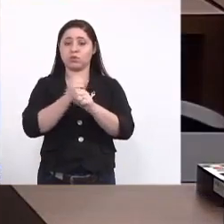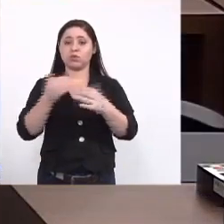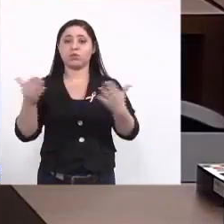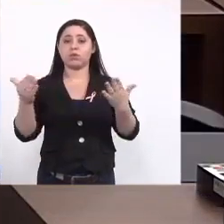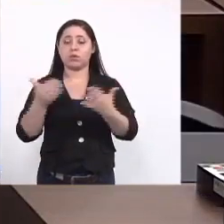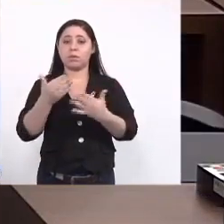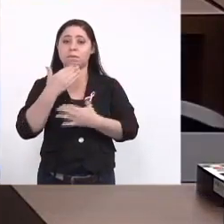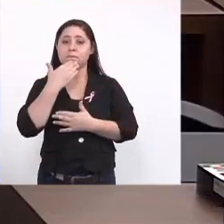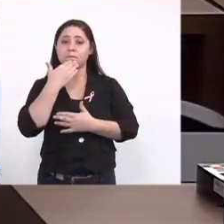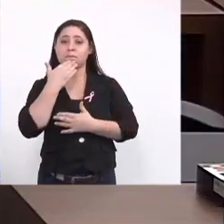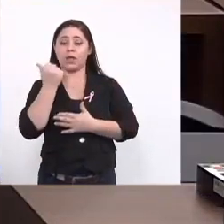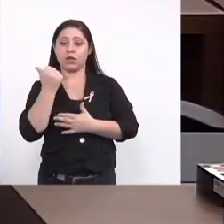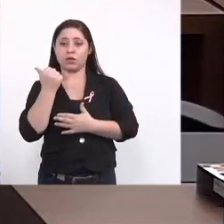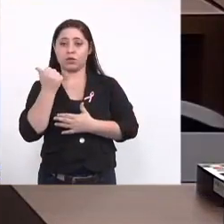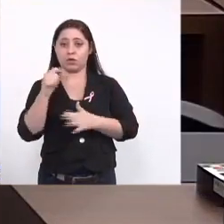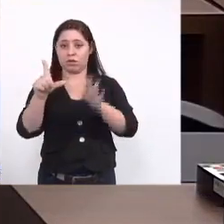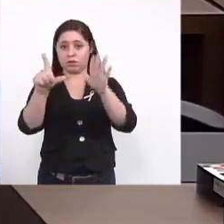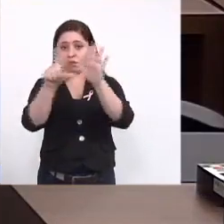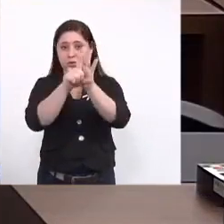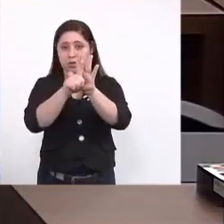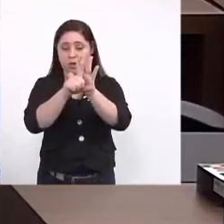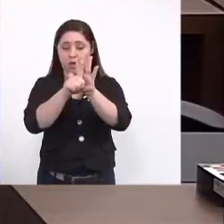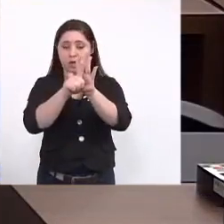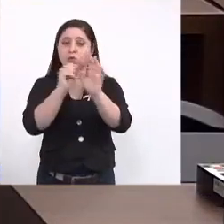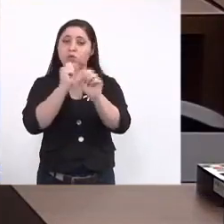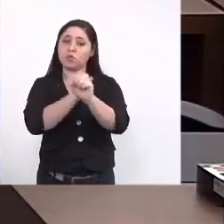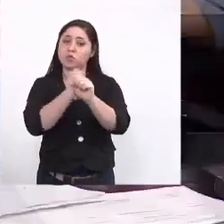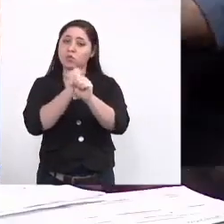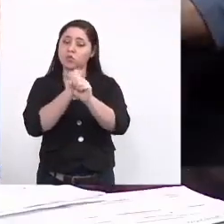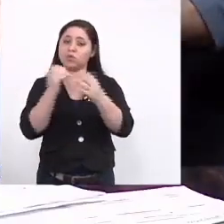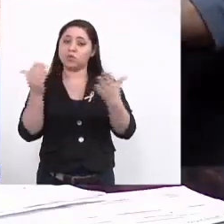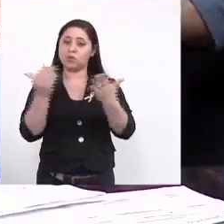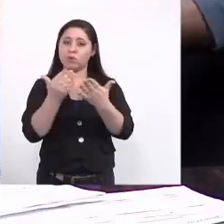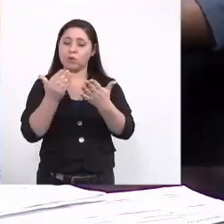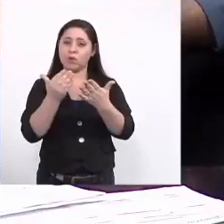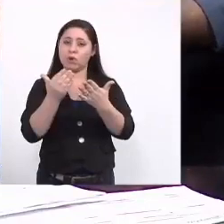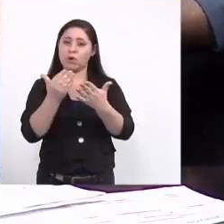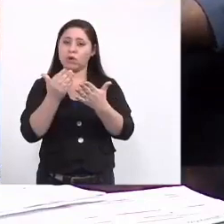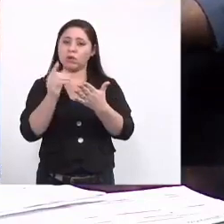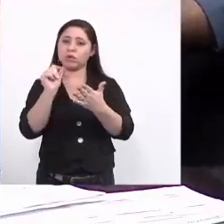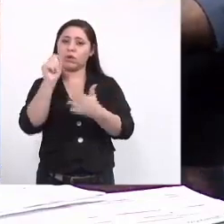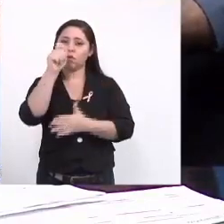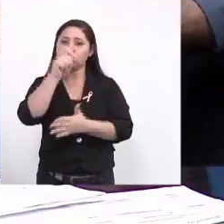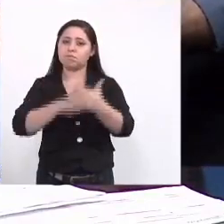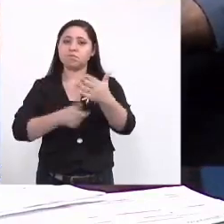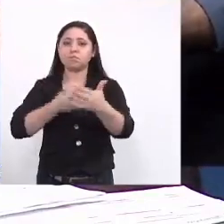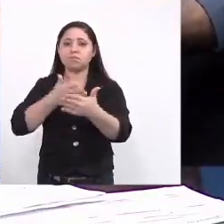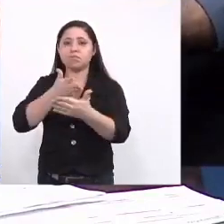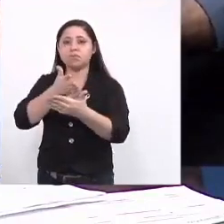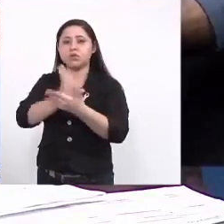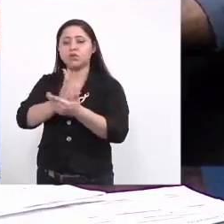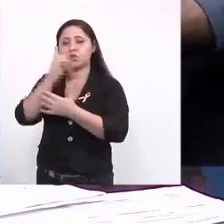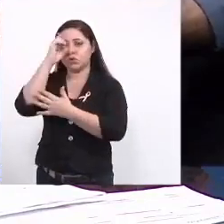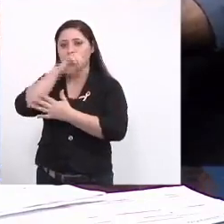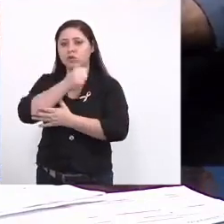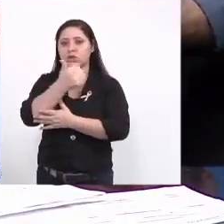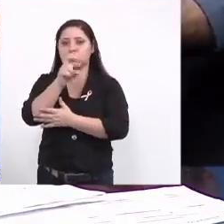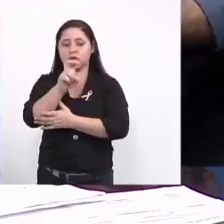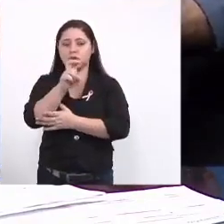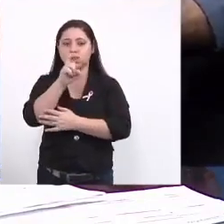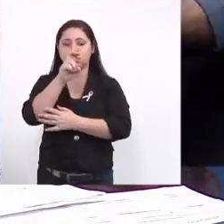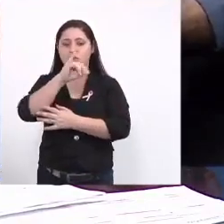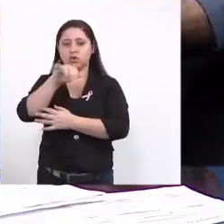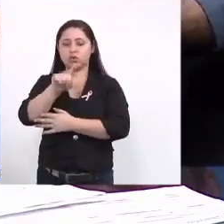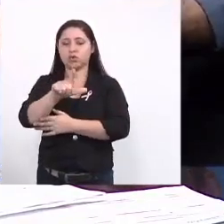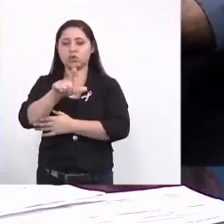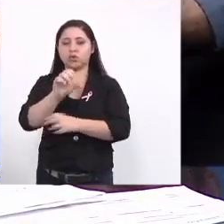melhor dizendo essa lei ela é deste ano ela foi aprovada dia 15 de julho de